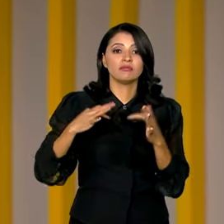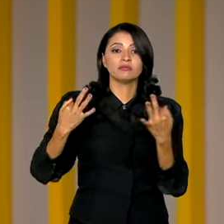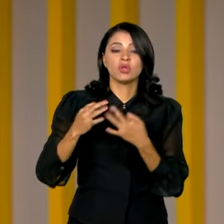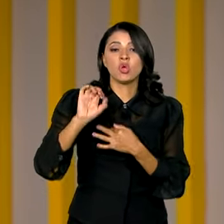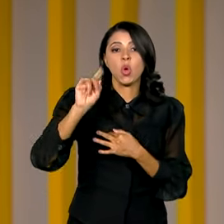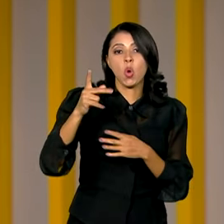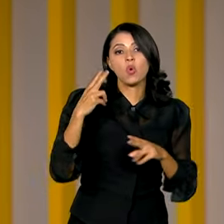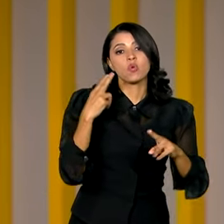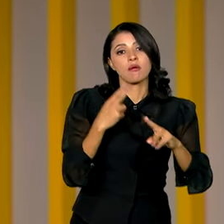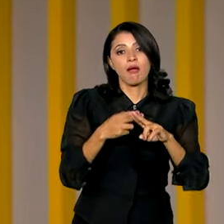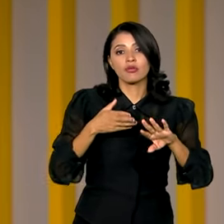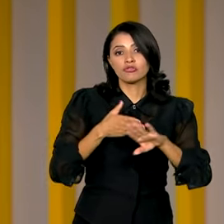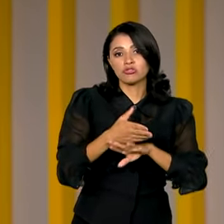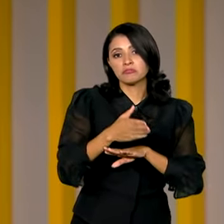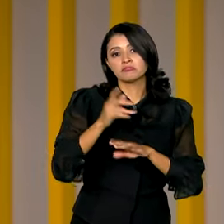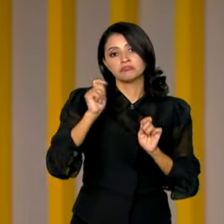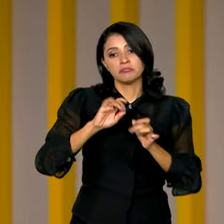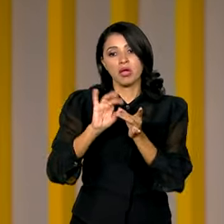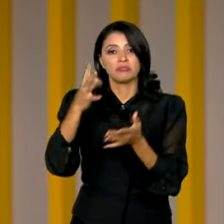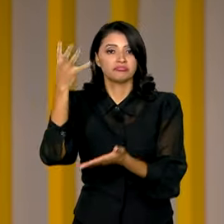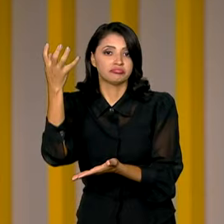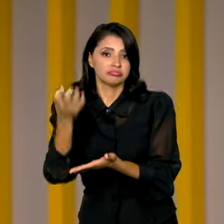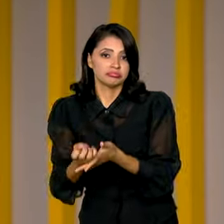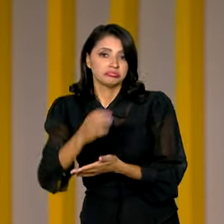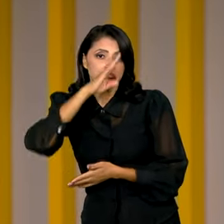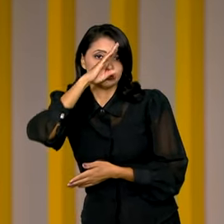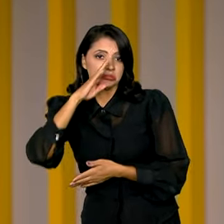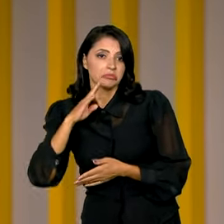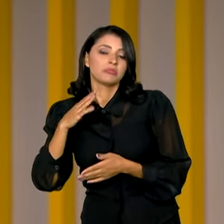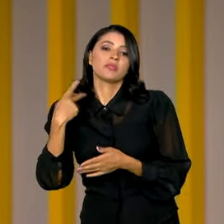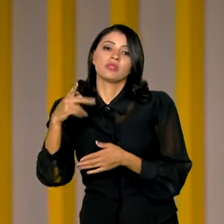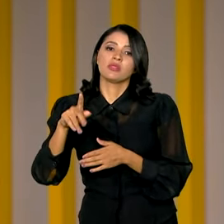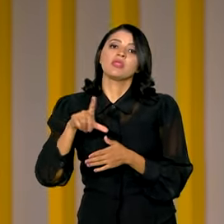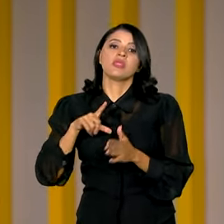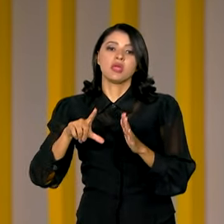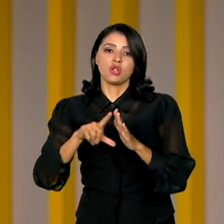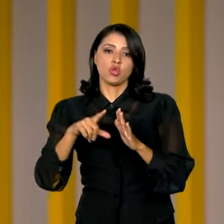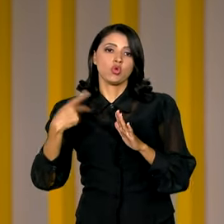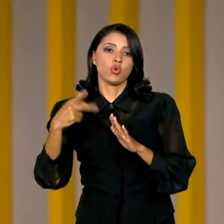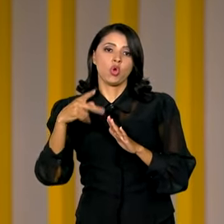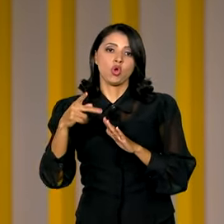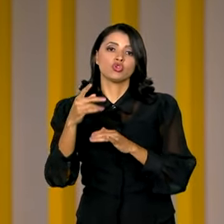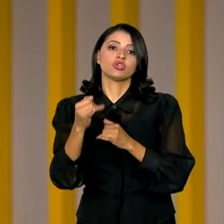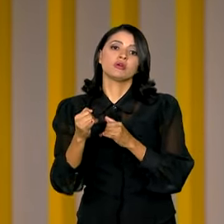da Caixa, disponíveis para download gratuito nas lojas virtuais de aplicativos.